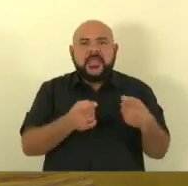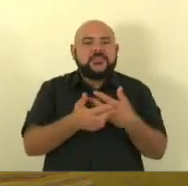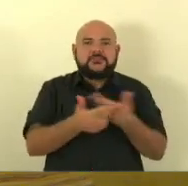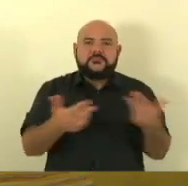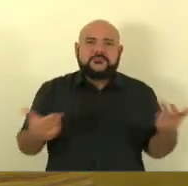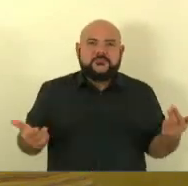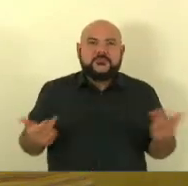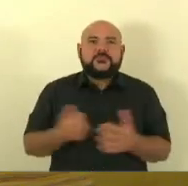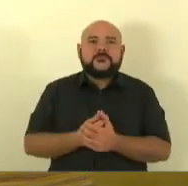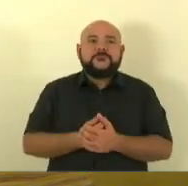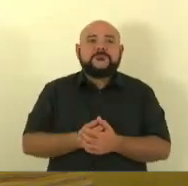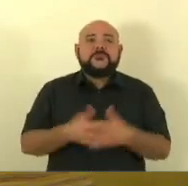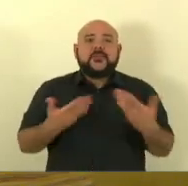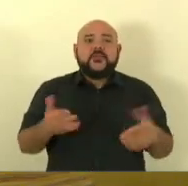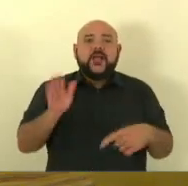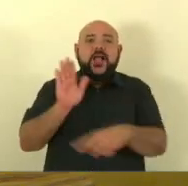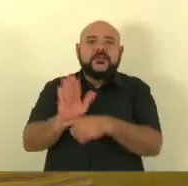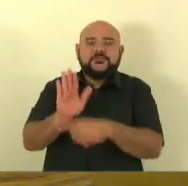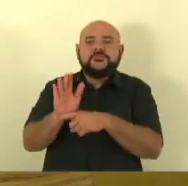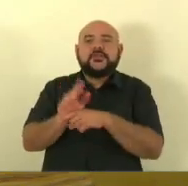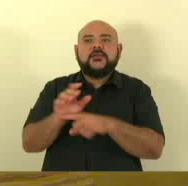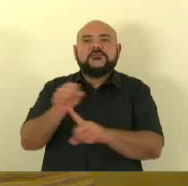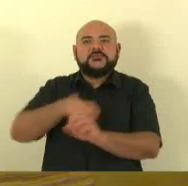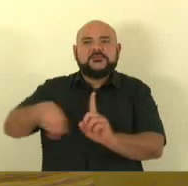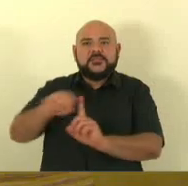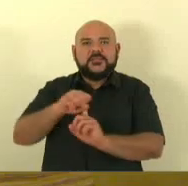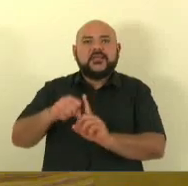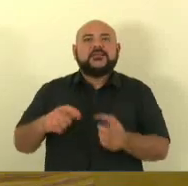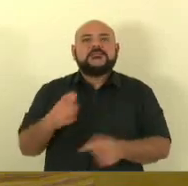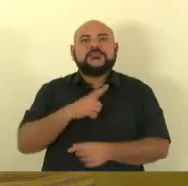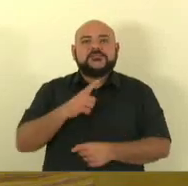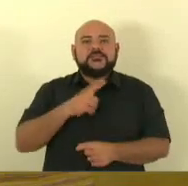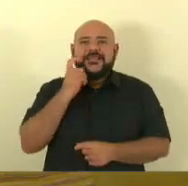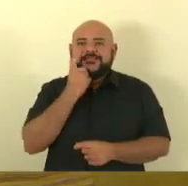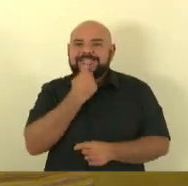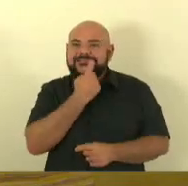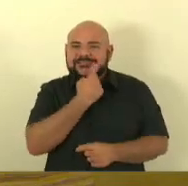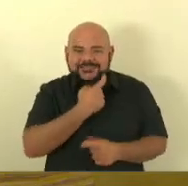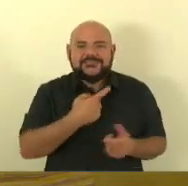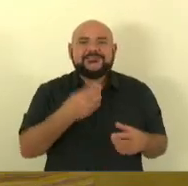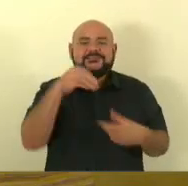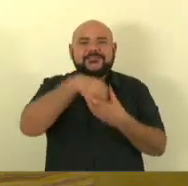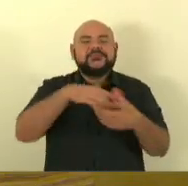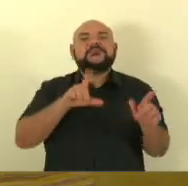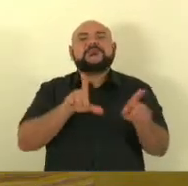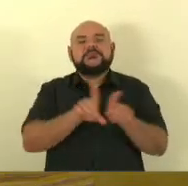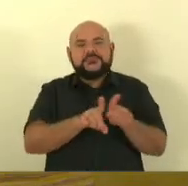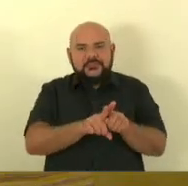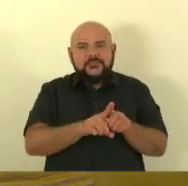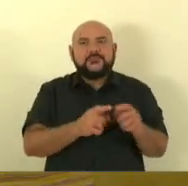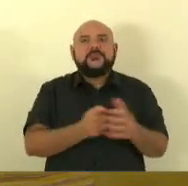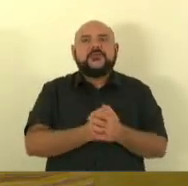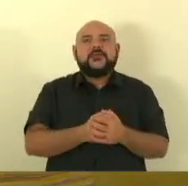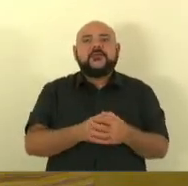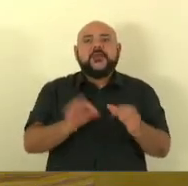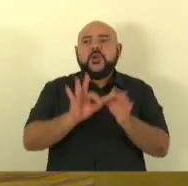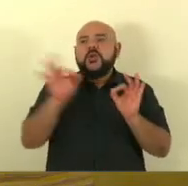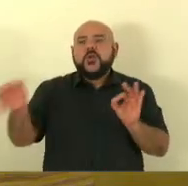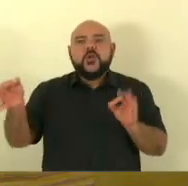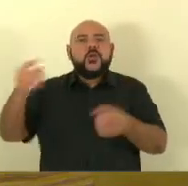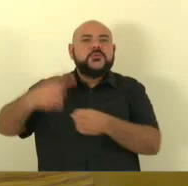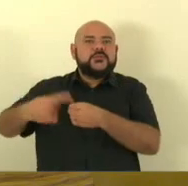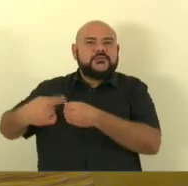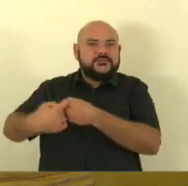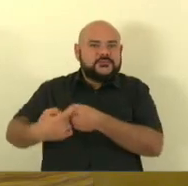aquelas unidades. Tinha um dentista, o centro odontológico, atendia também nas unidades do interior do Estado do Espírito Santo.